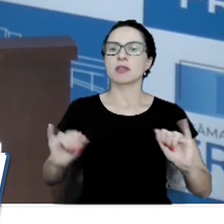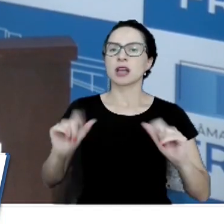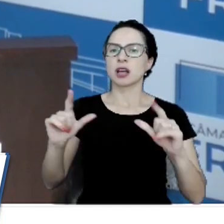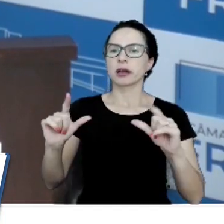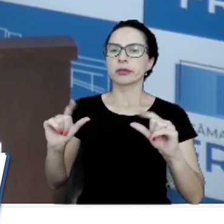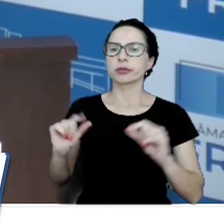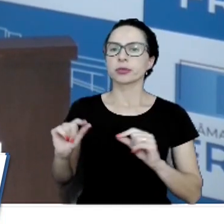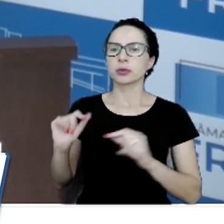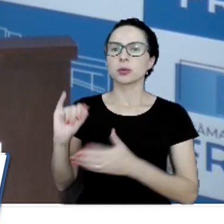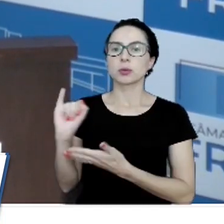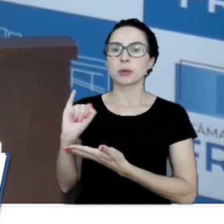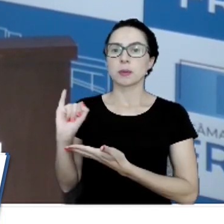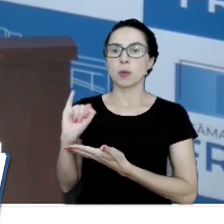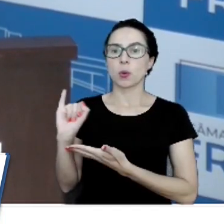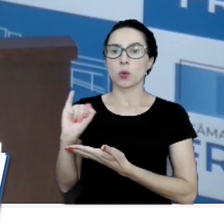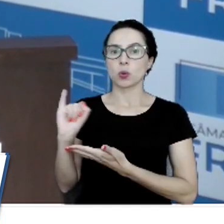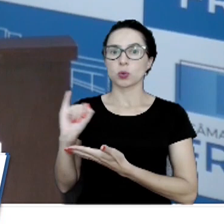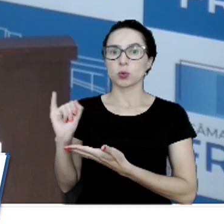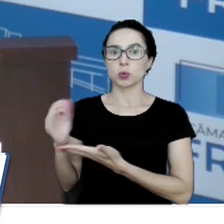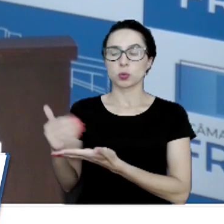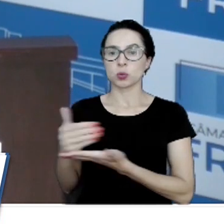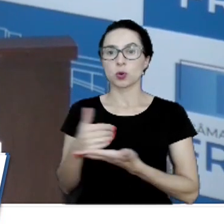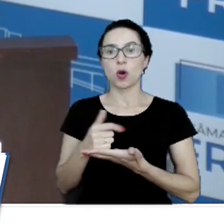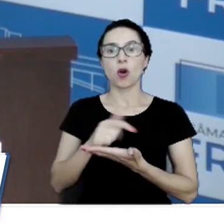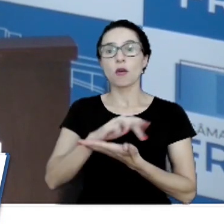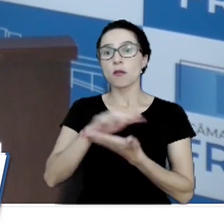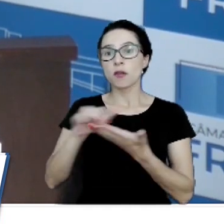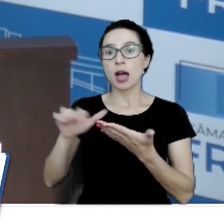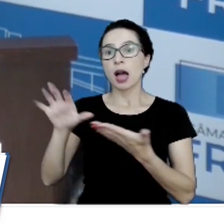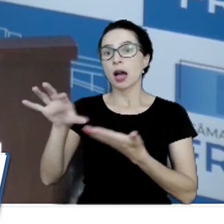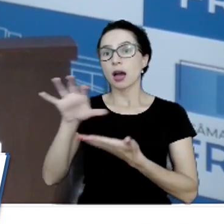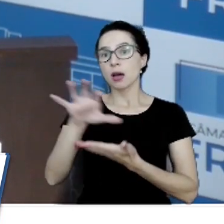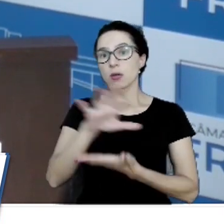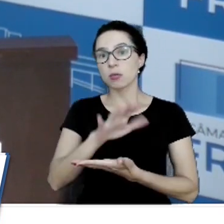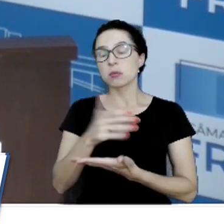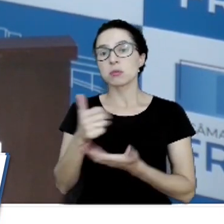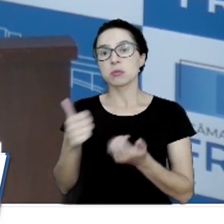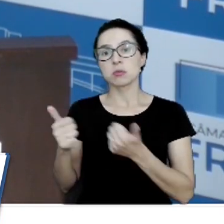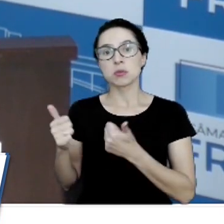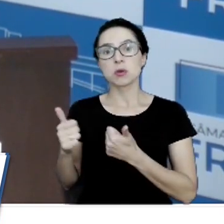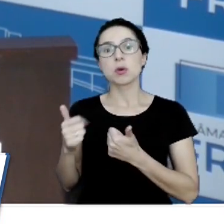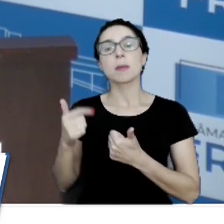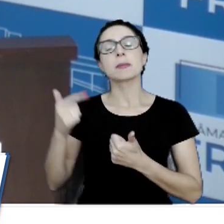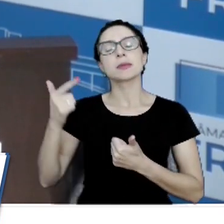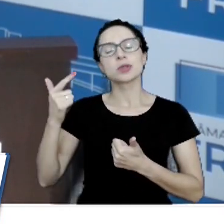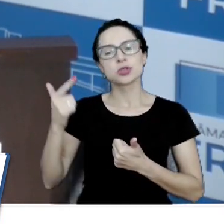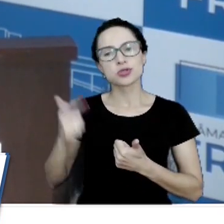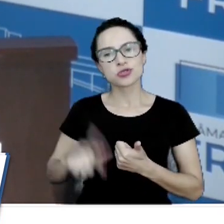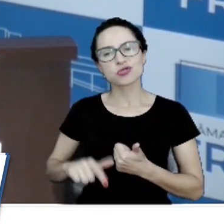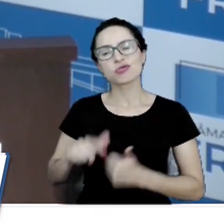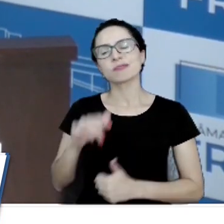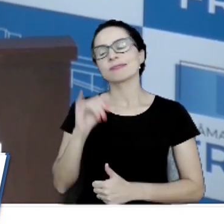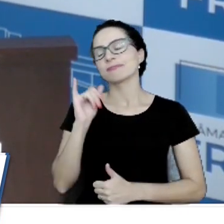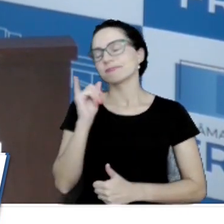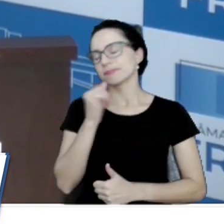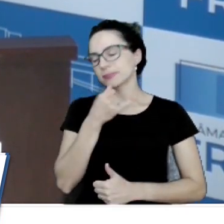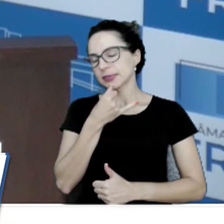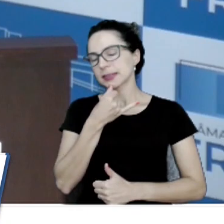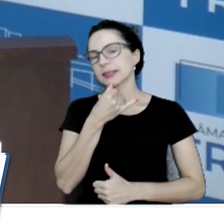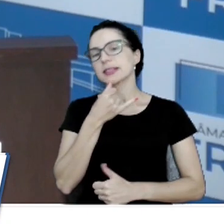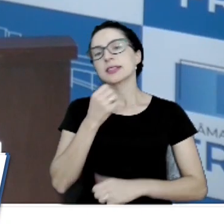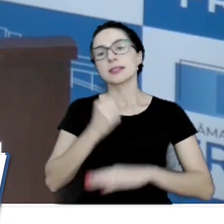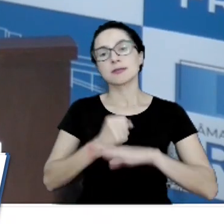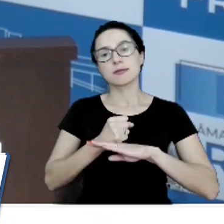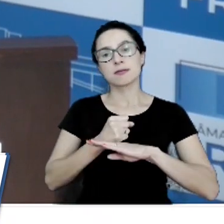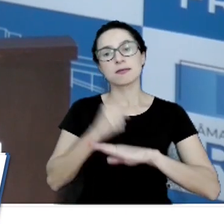impostos de várias cadeias produtivas e mais uma vez infelizmente franca,